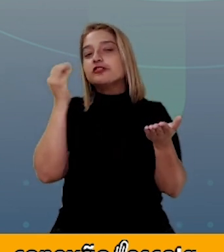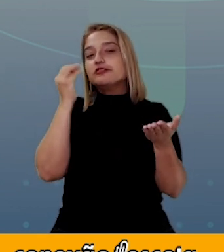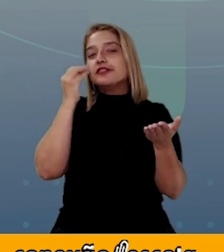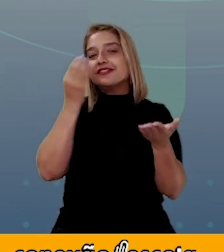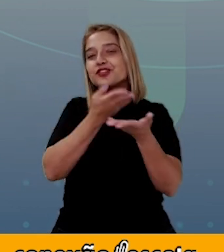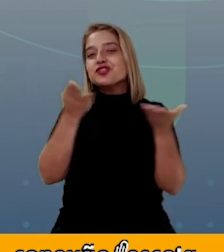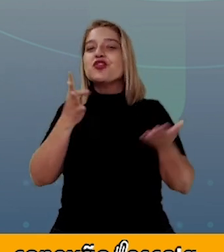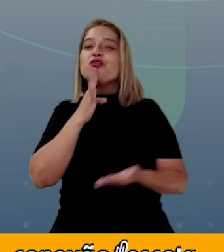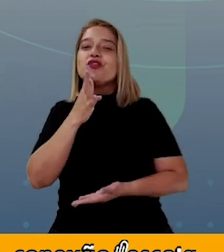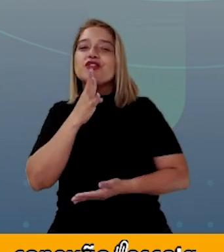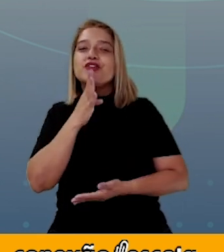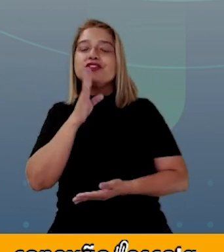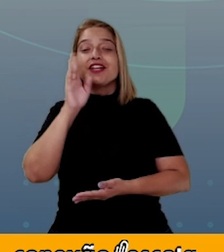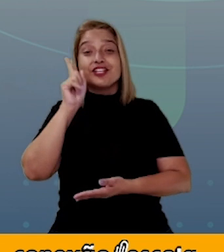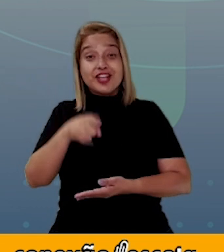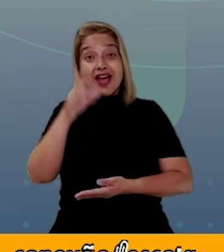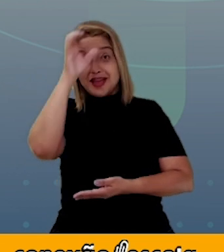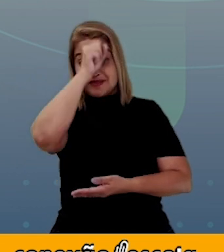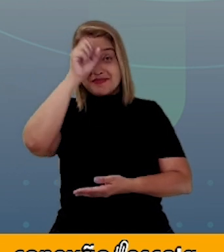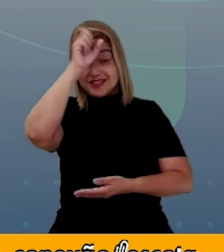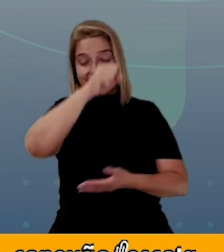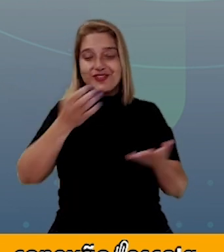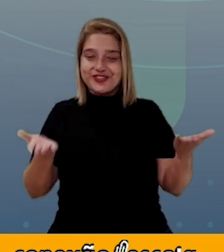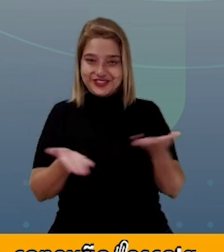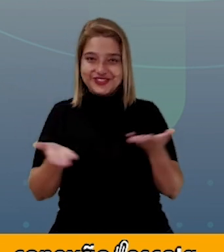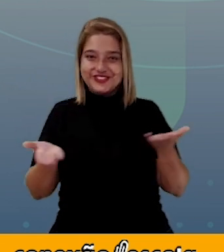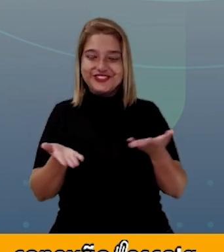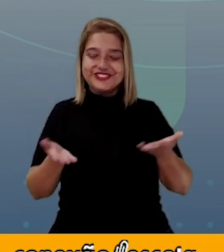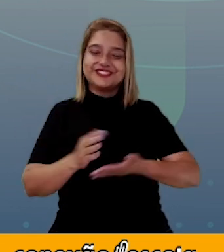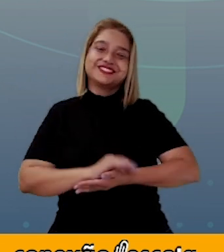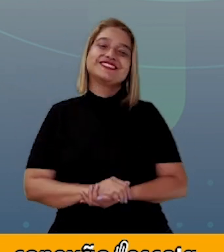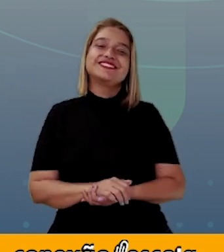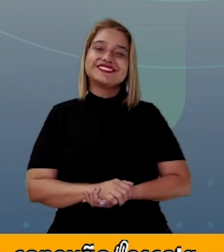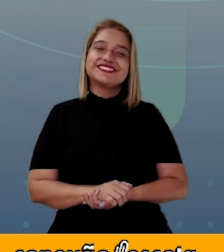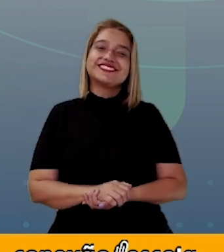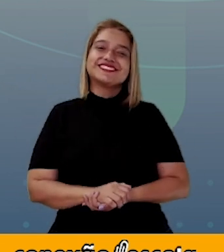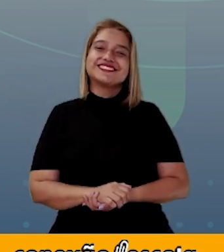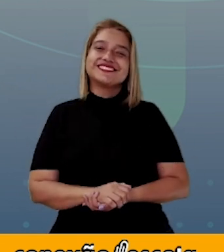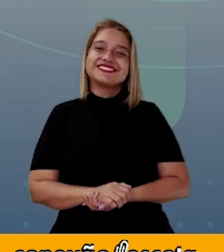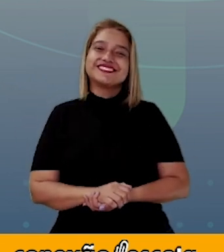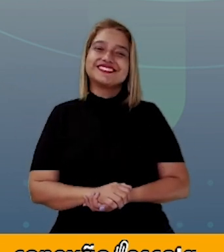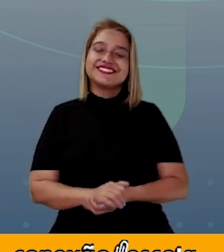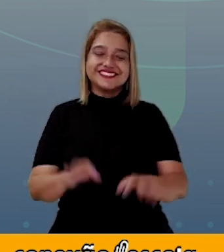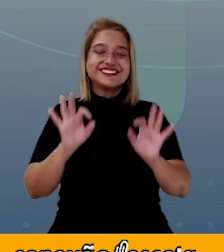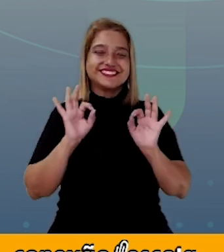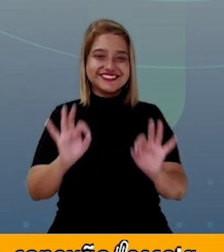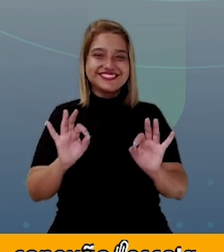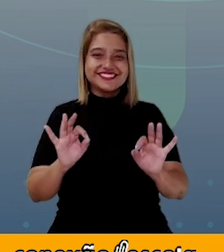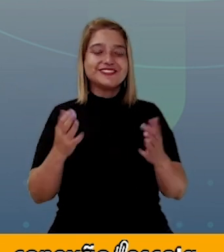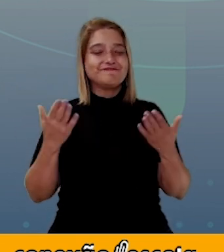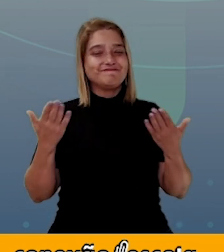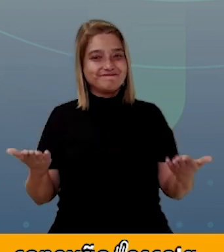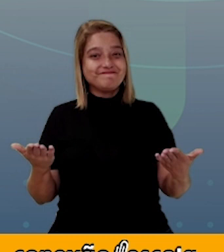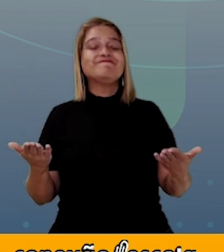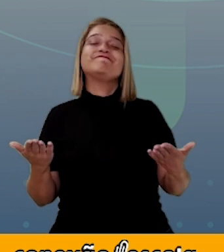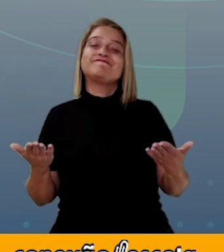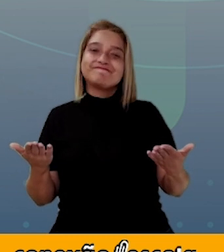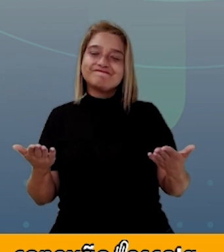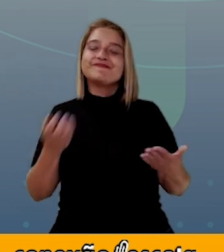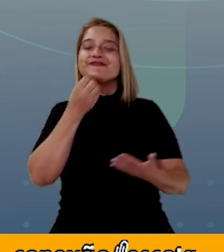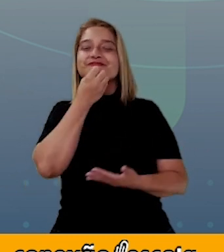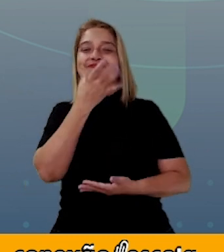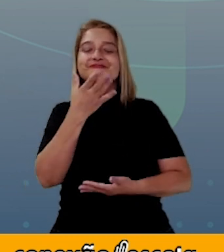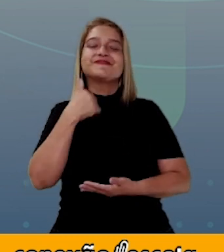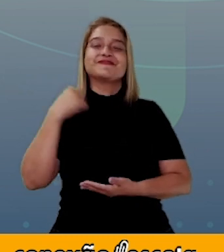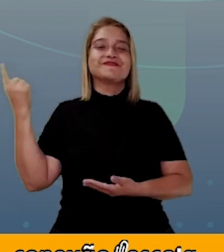conhecimentos que você adquiriu na nossa videoaula de hoje. Certo? Bom, é sempre